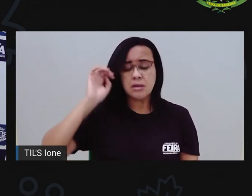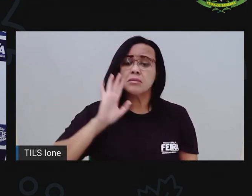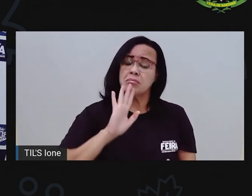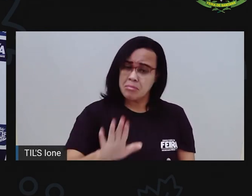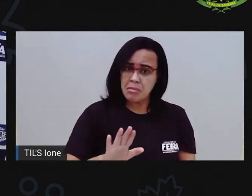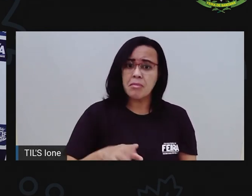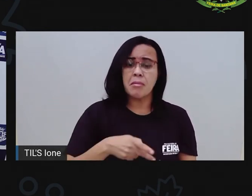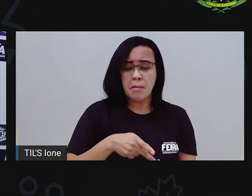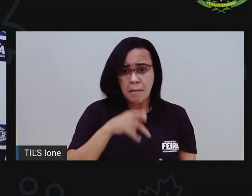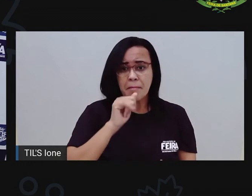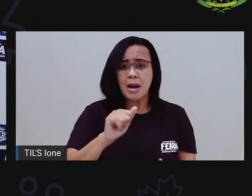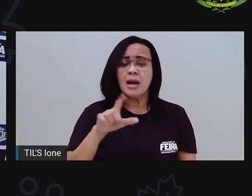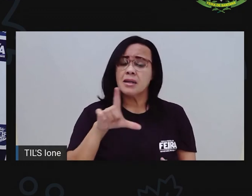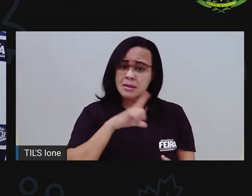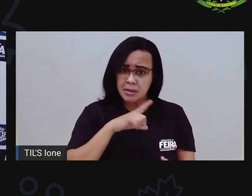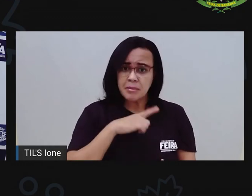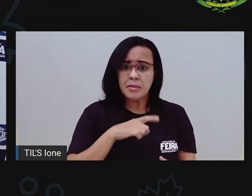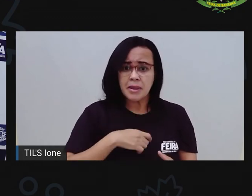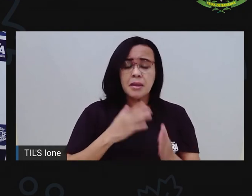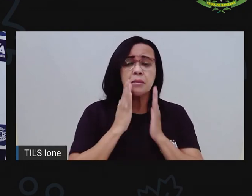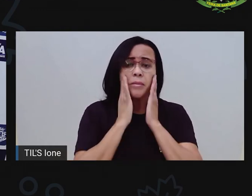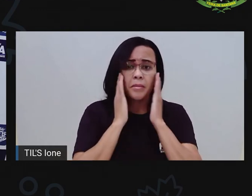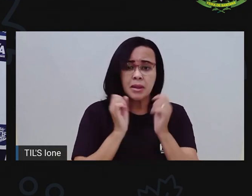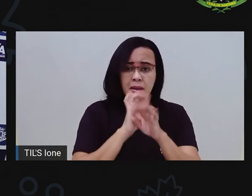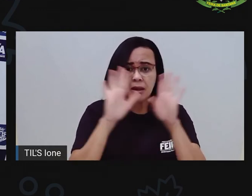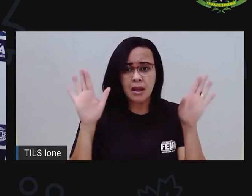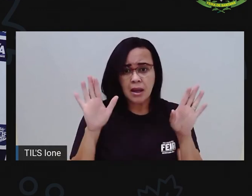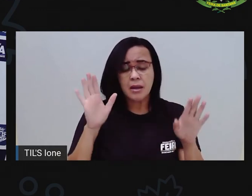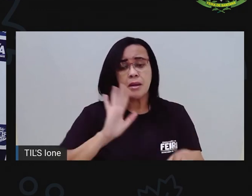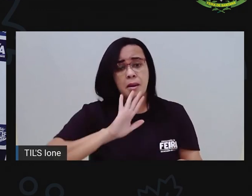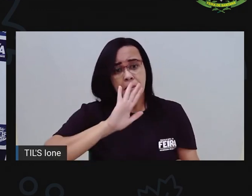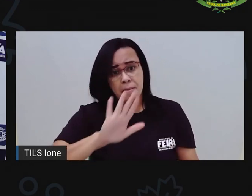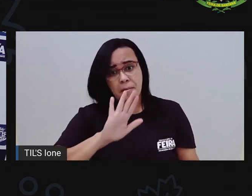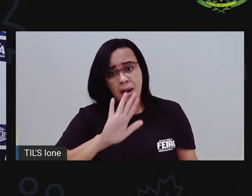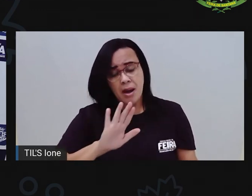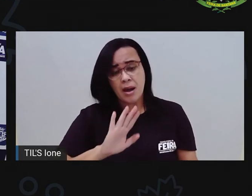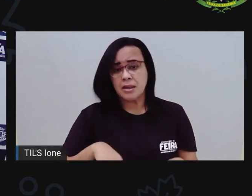pele rosa. Eu tenho a pele clara, né? Infelizmente, que fique claro,